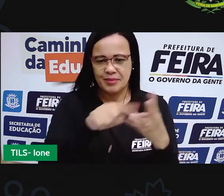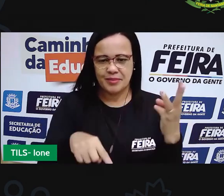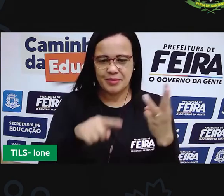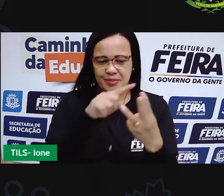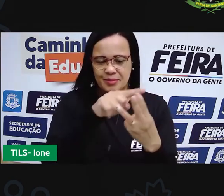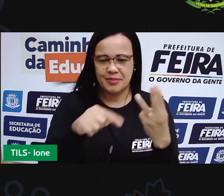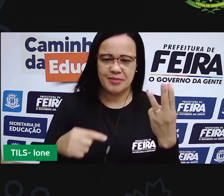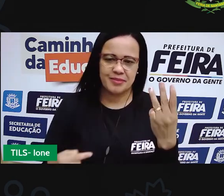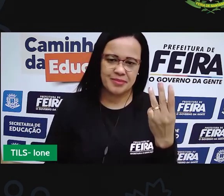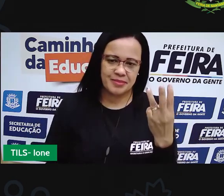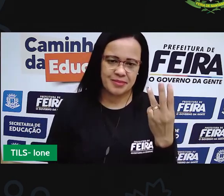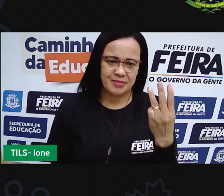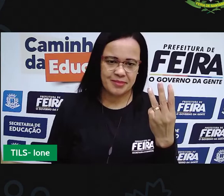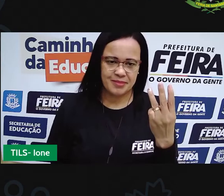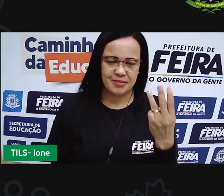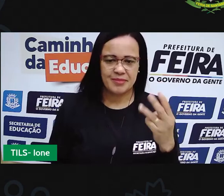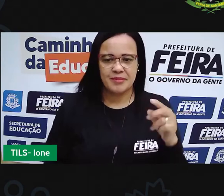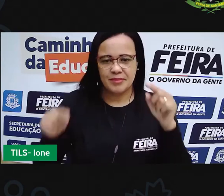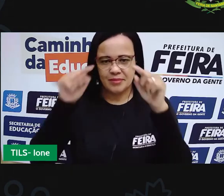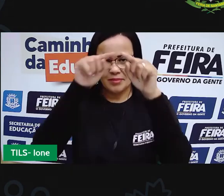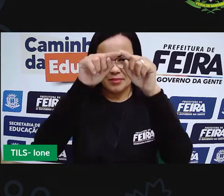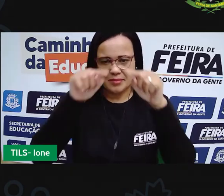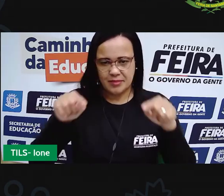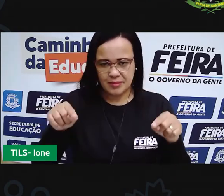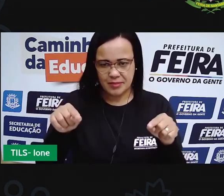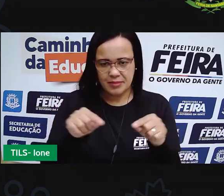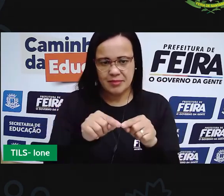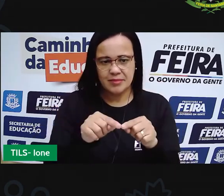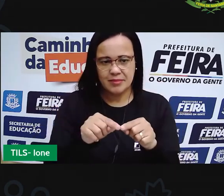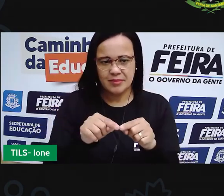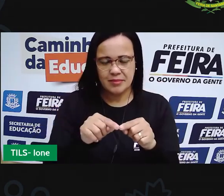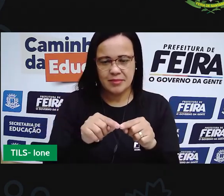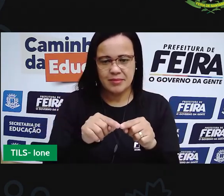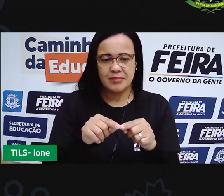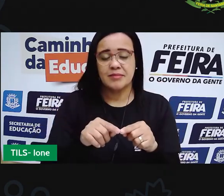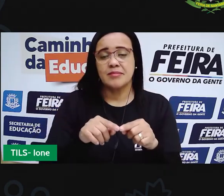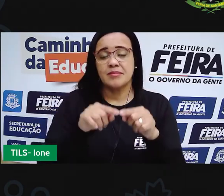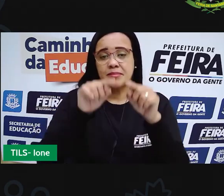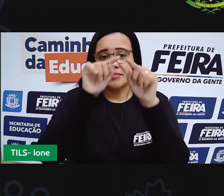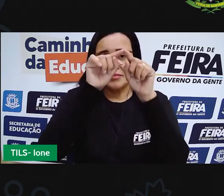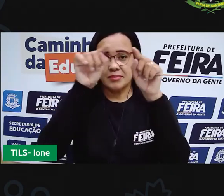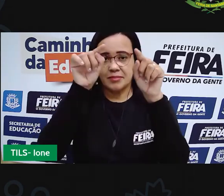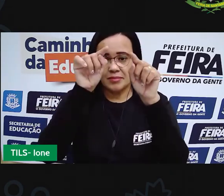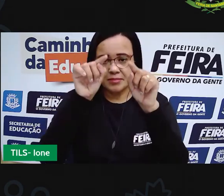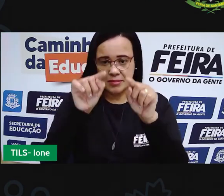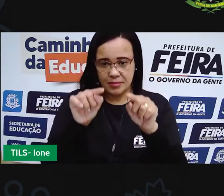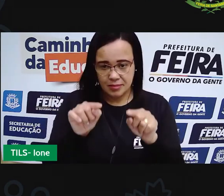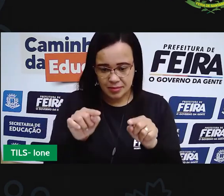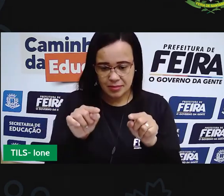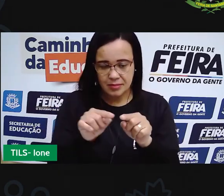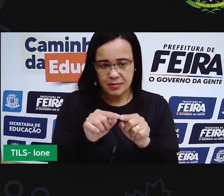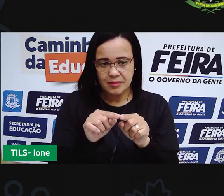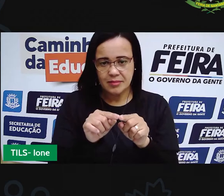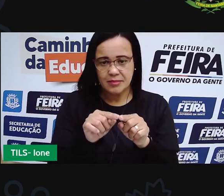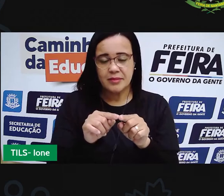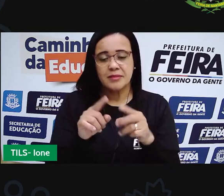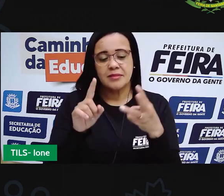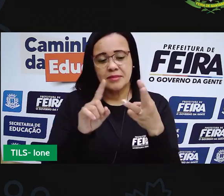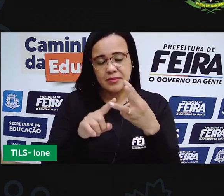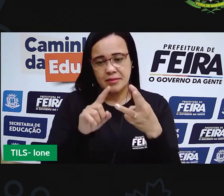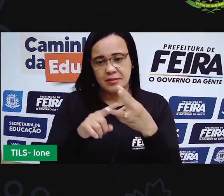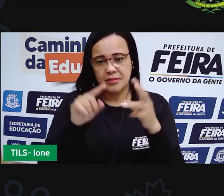triângulo retângulo e quadrado